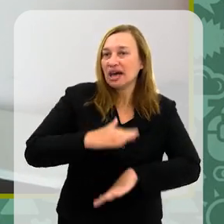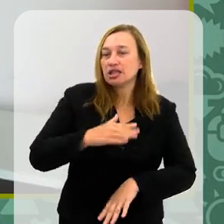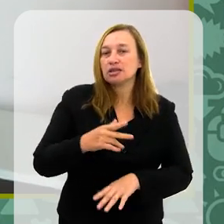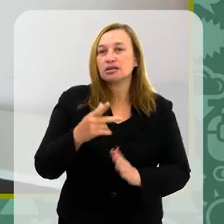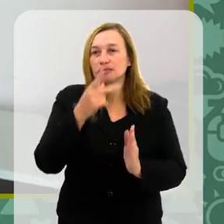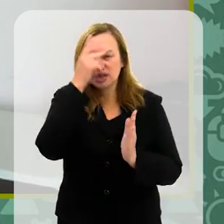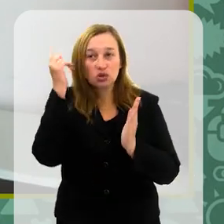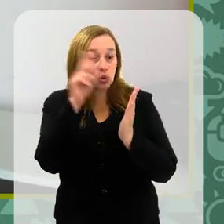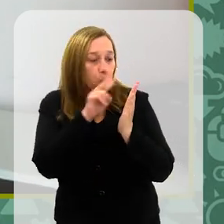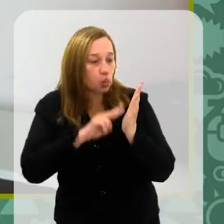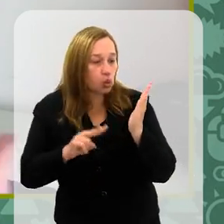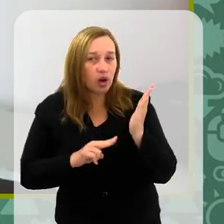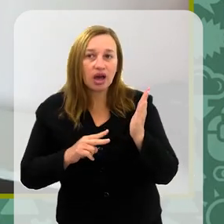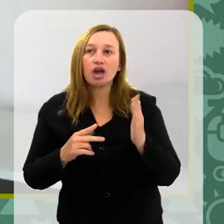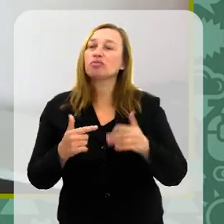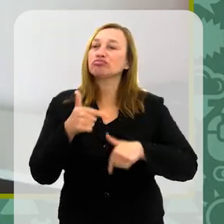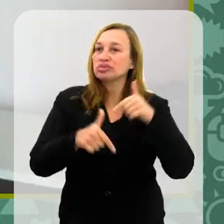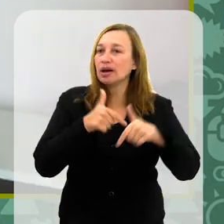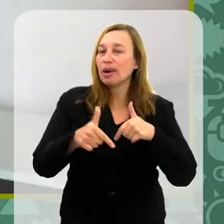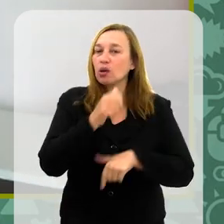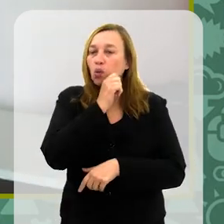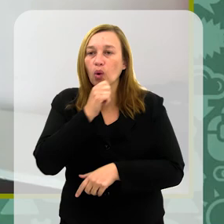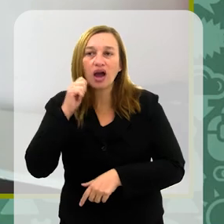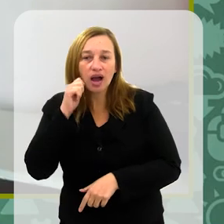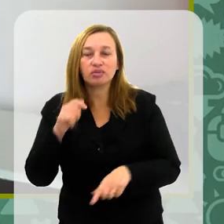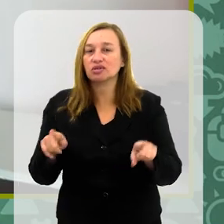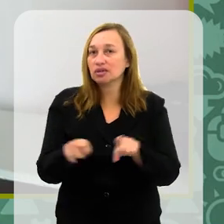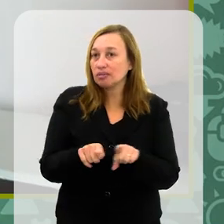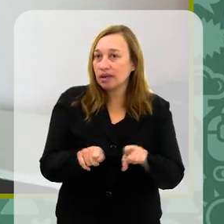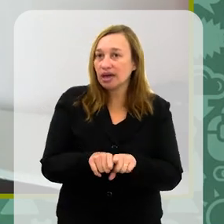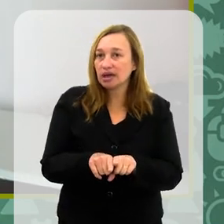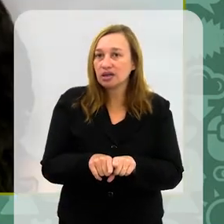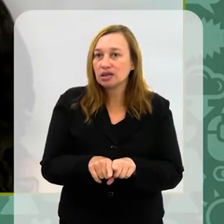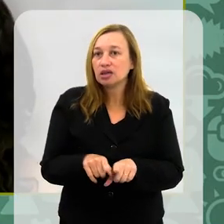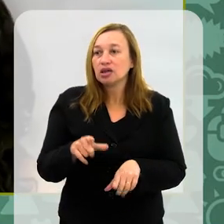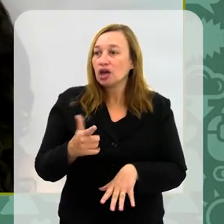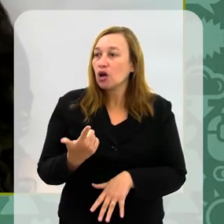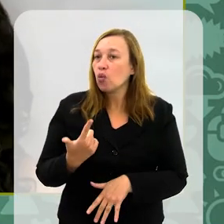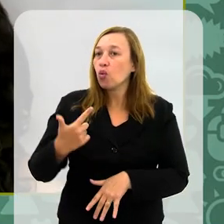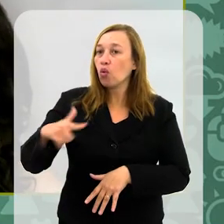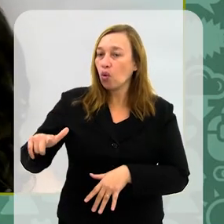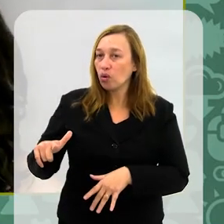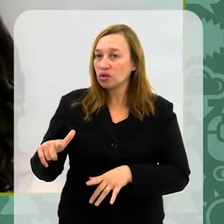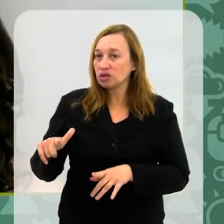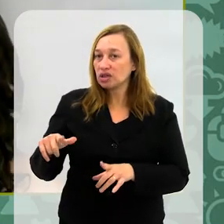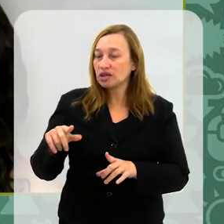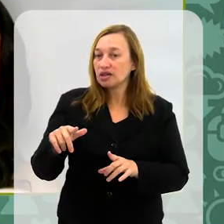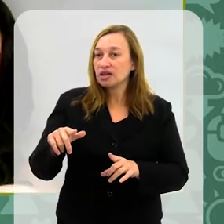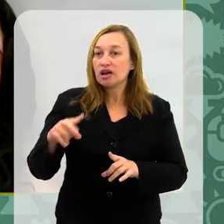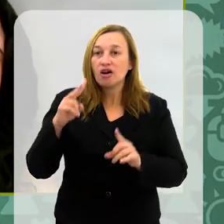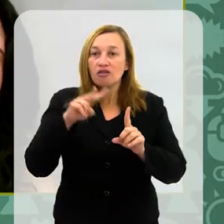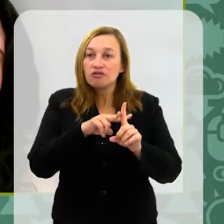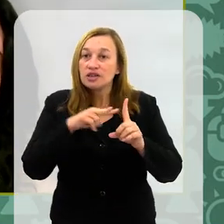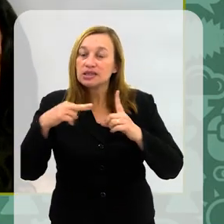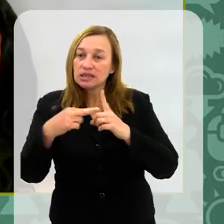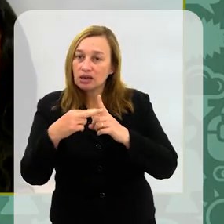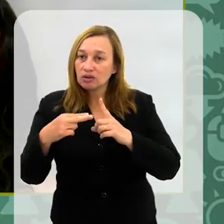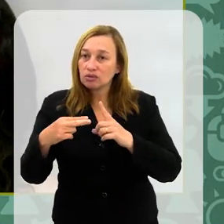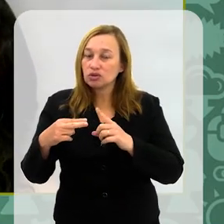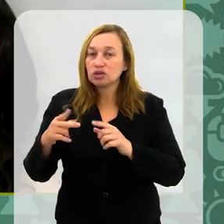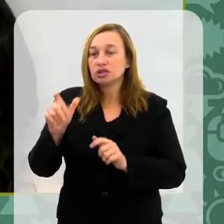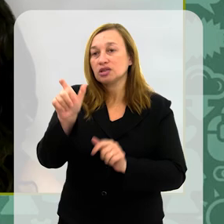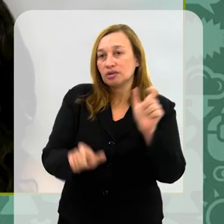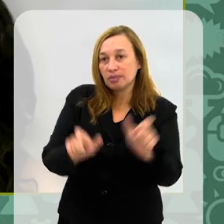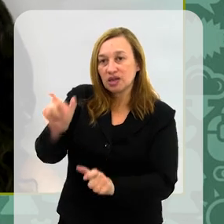Eu trabalho diretamente com a Amazon também, né? E eu tenho um outro público, que é um público mais velho, me acompanhando a